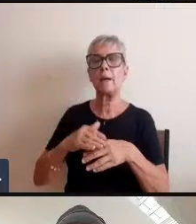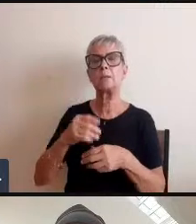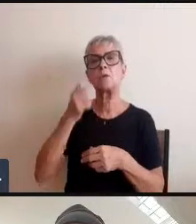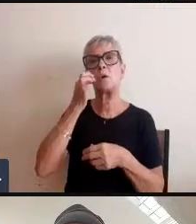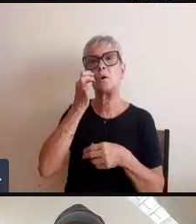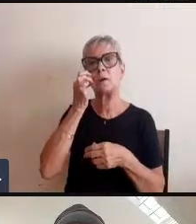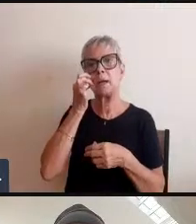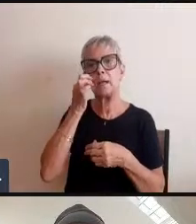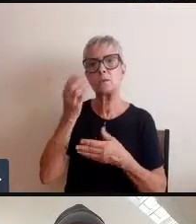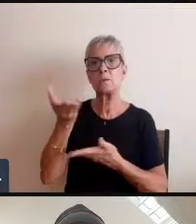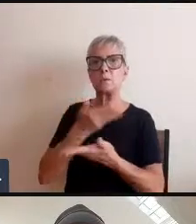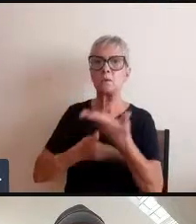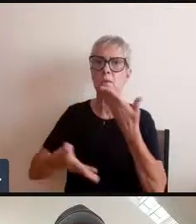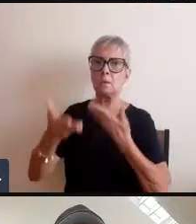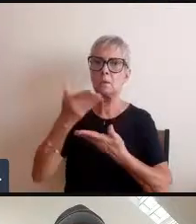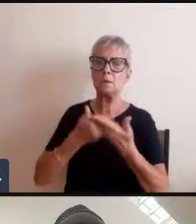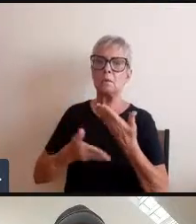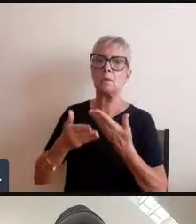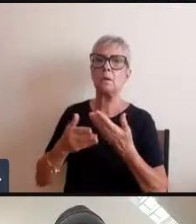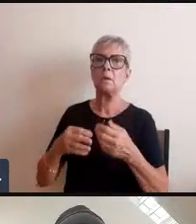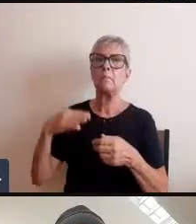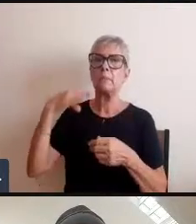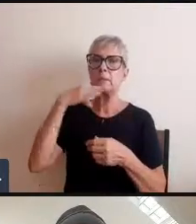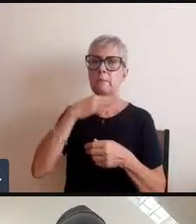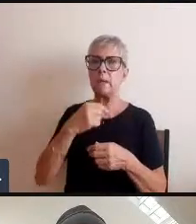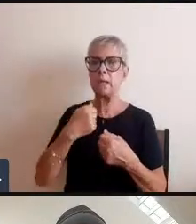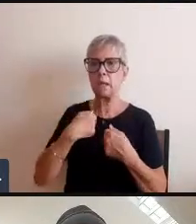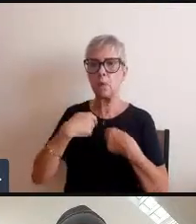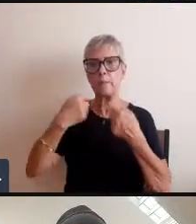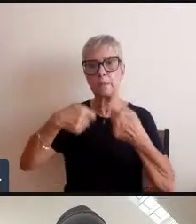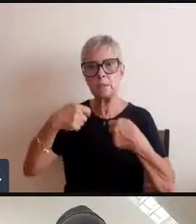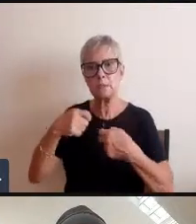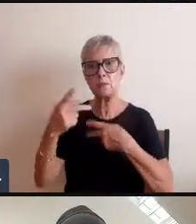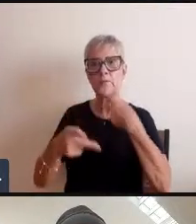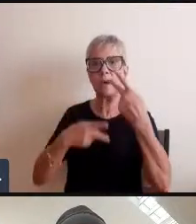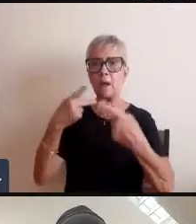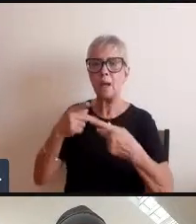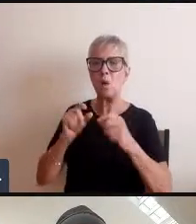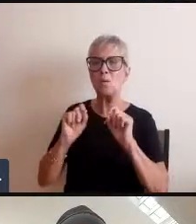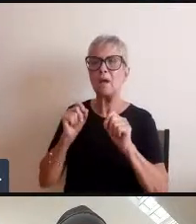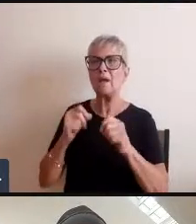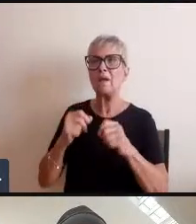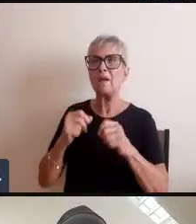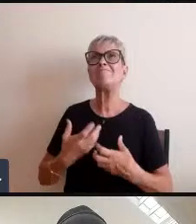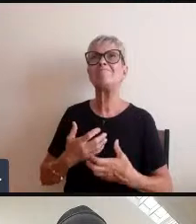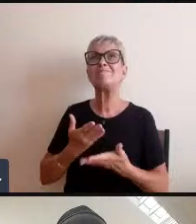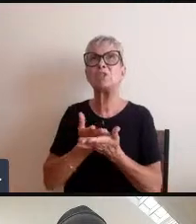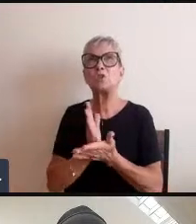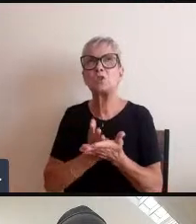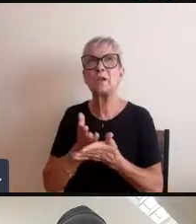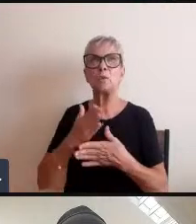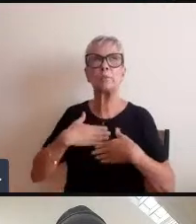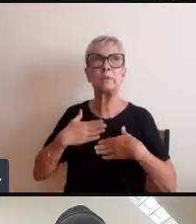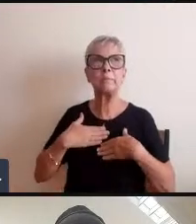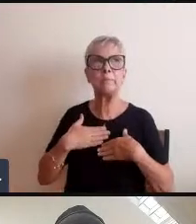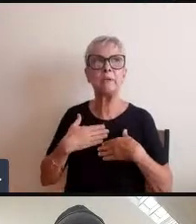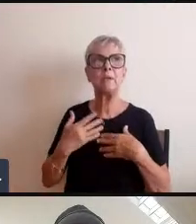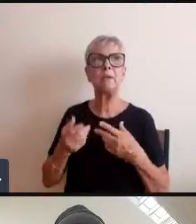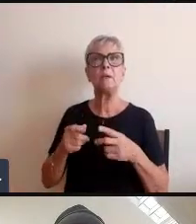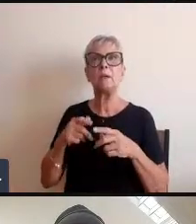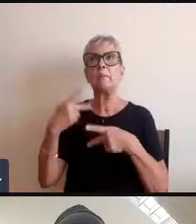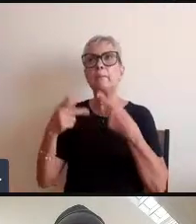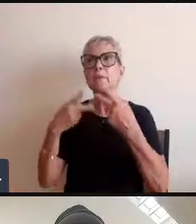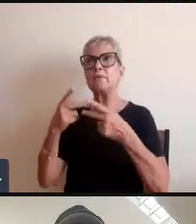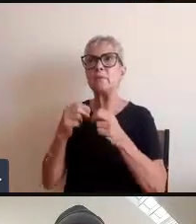perceber que eu preciso falar aquilo que me incomoda eu preciso falar com aquele que precisa